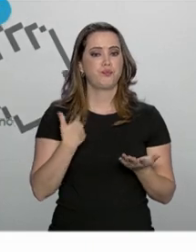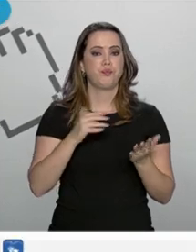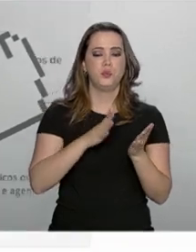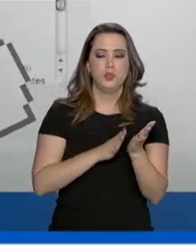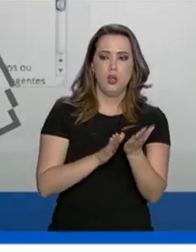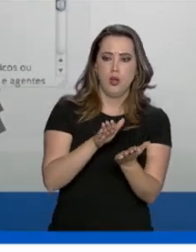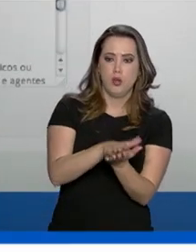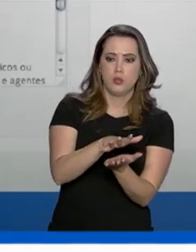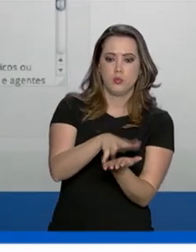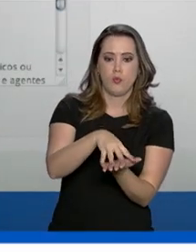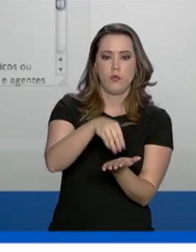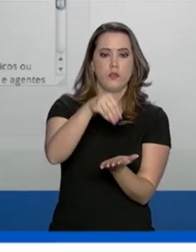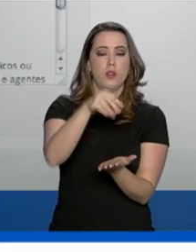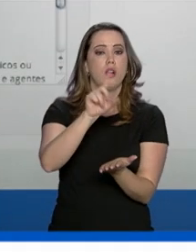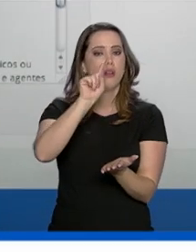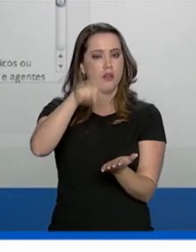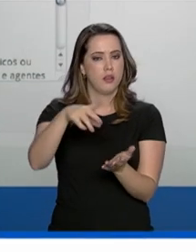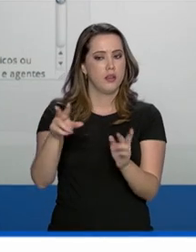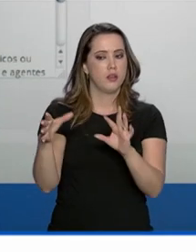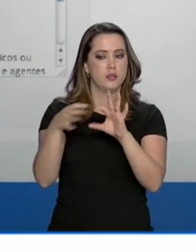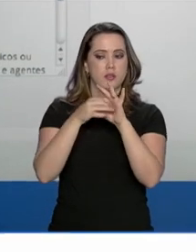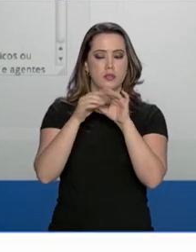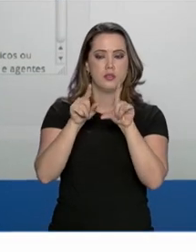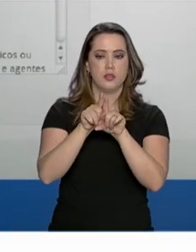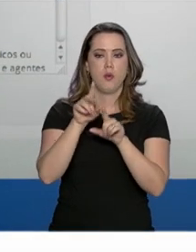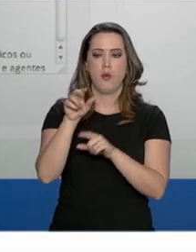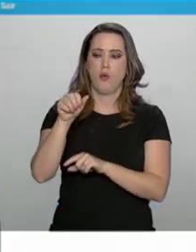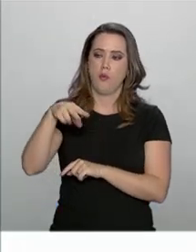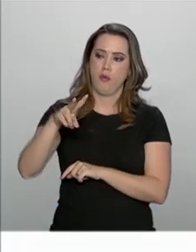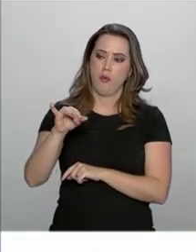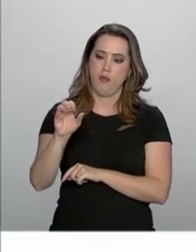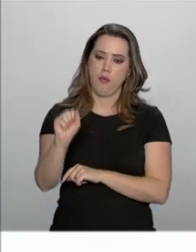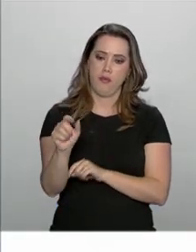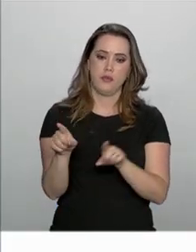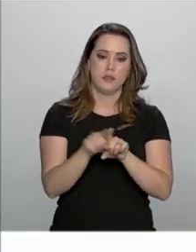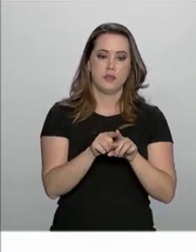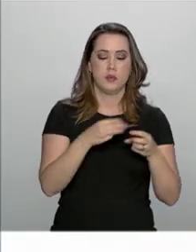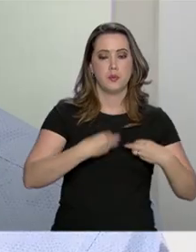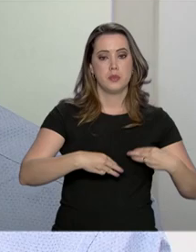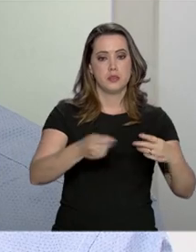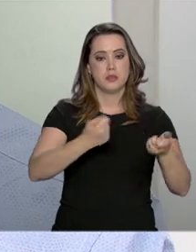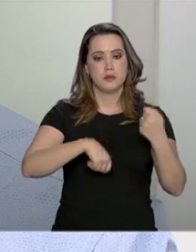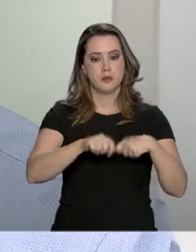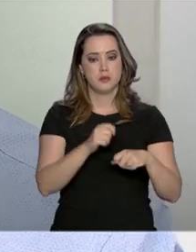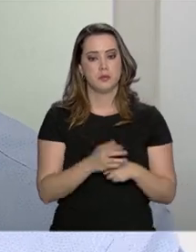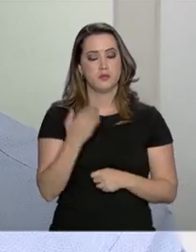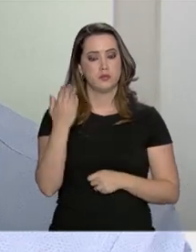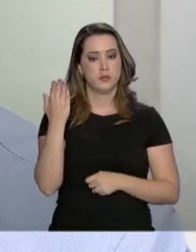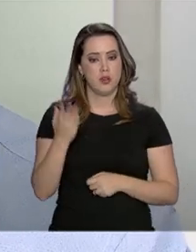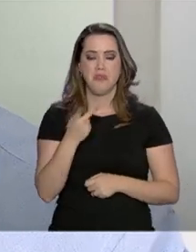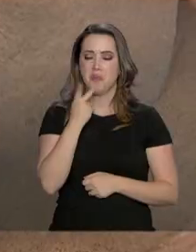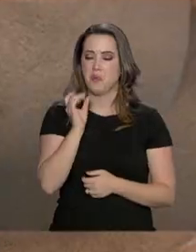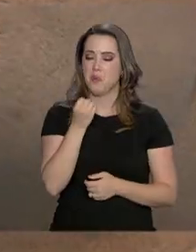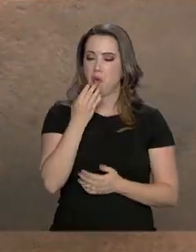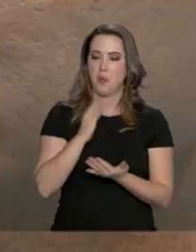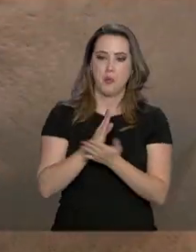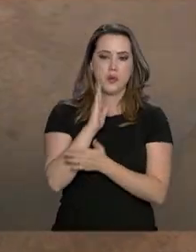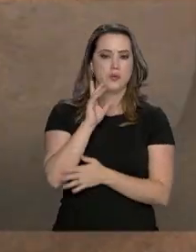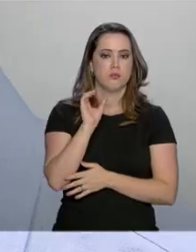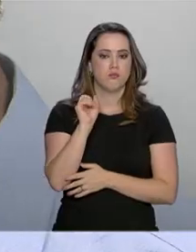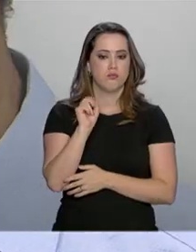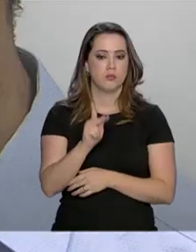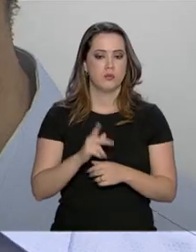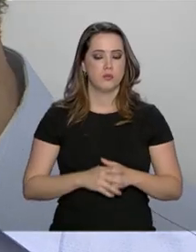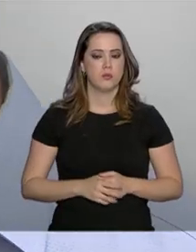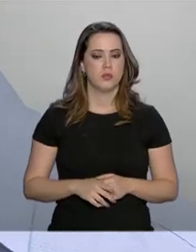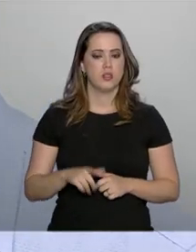digitalização é resultado de uma parceria entre a Anvisa e o Ministério da Economia. Augusto aprovou o novo sistema.